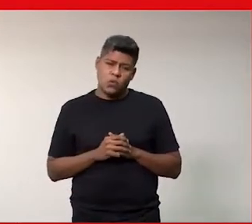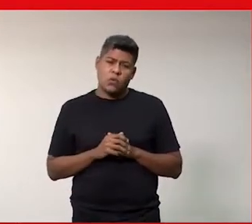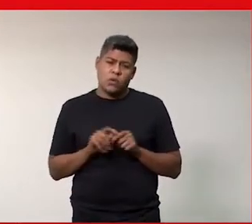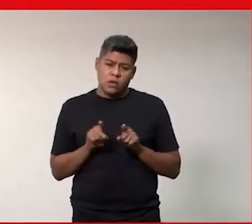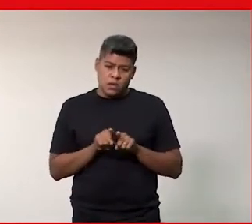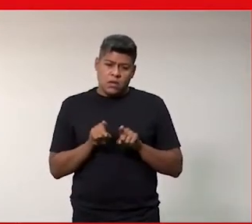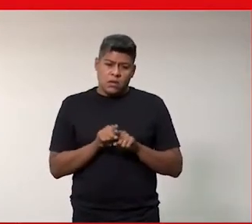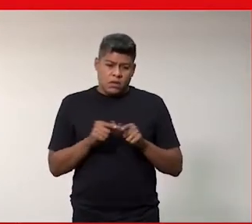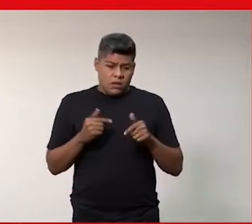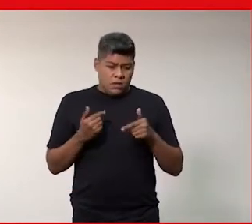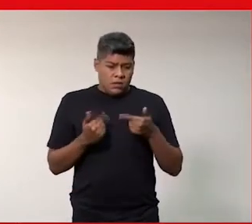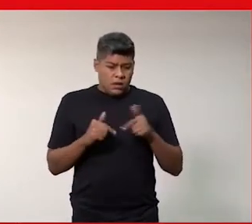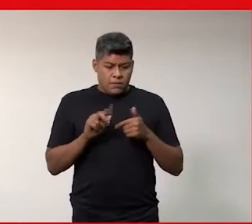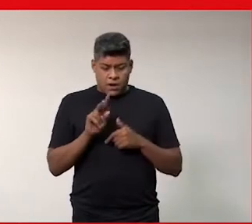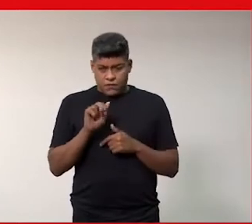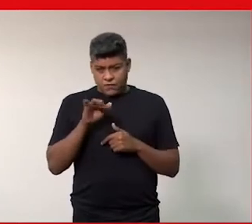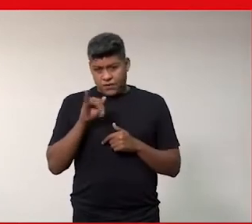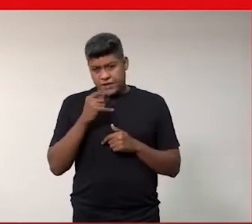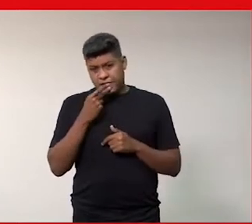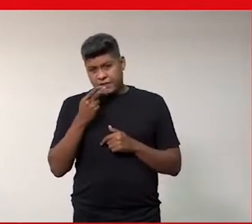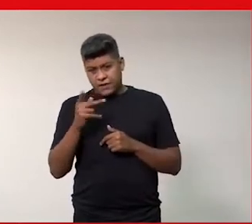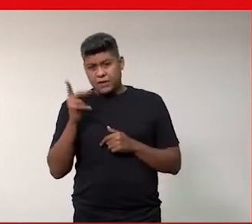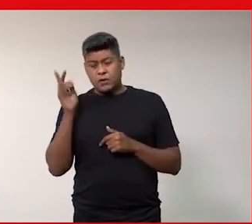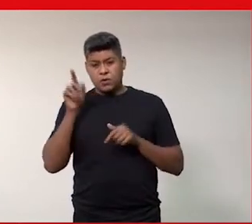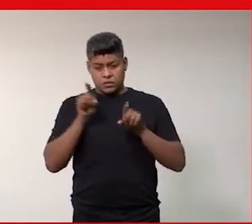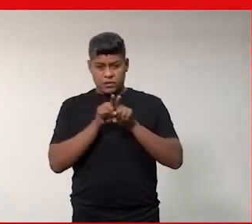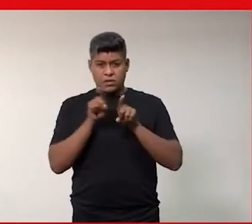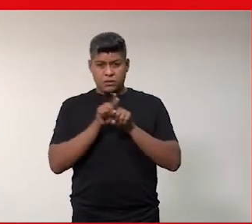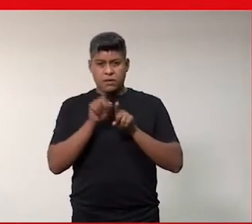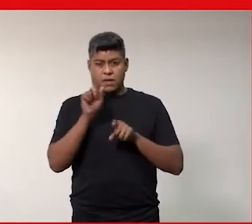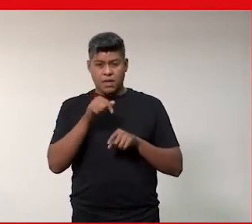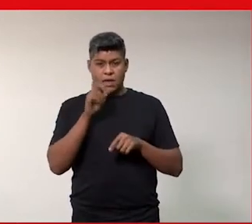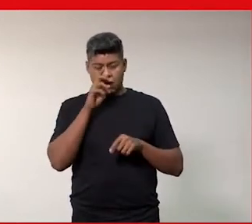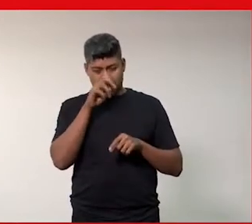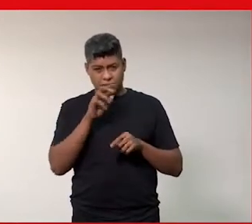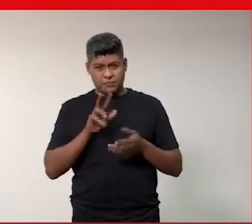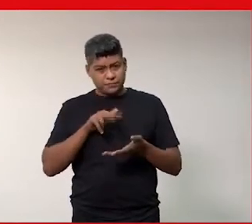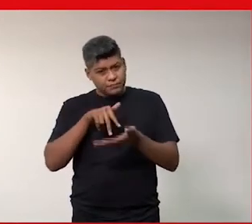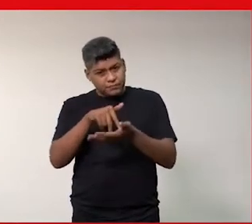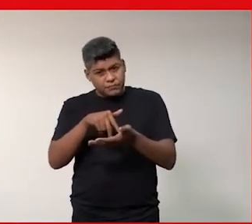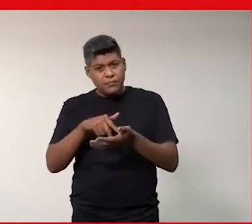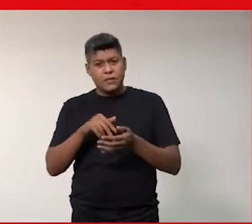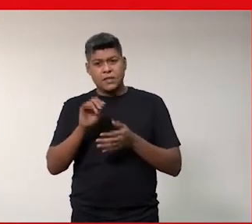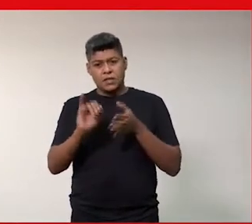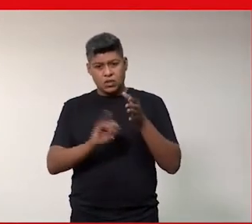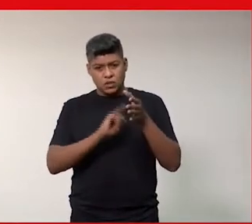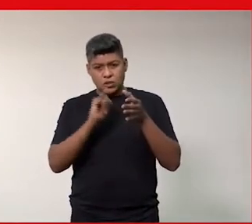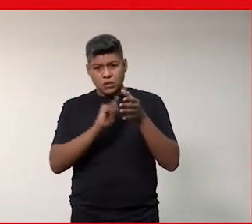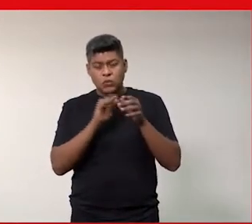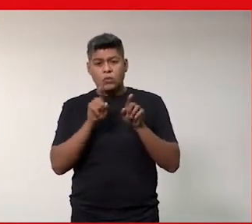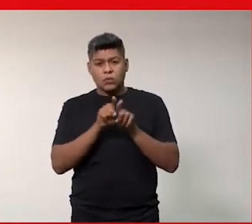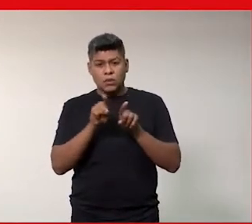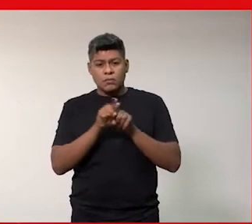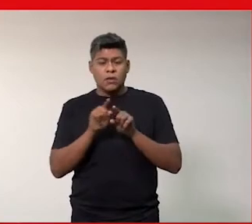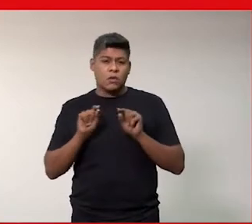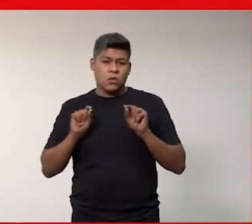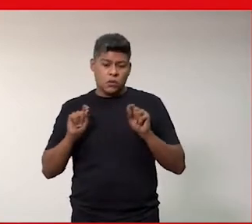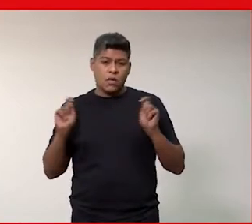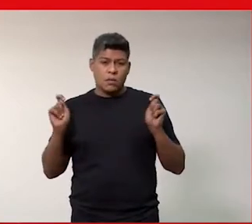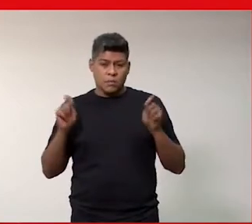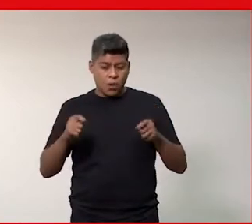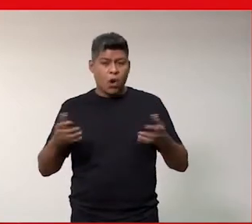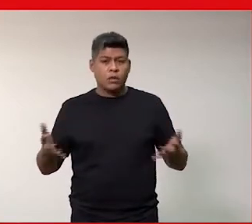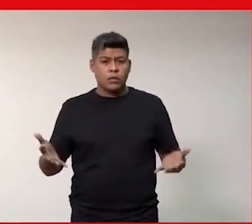trabalho que a Ivânia falou fala também disso, dessa ação afirmativa pelos institutos também para poder